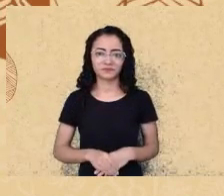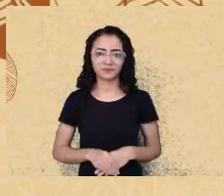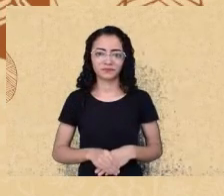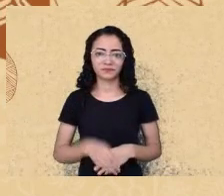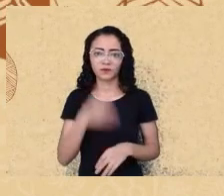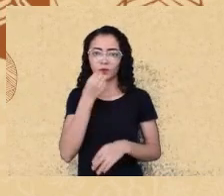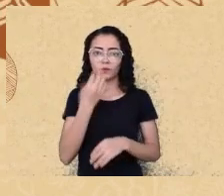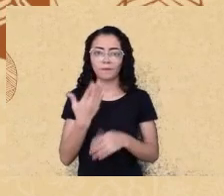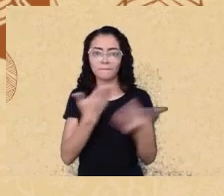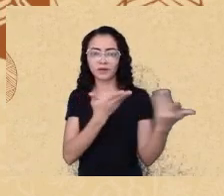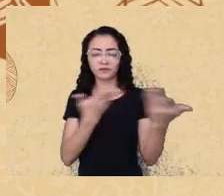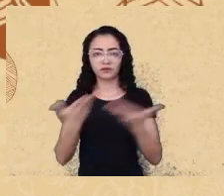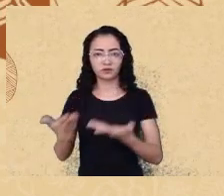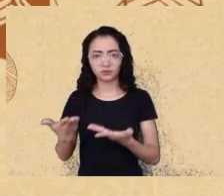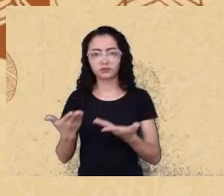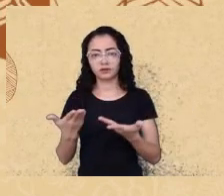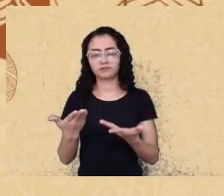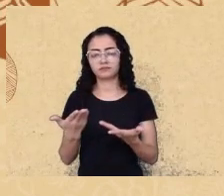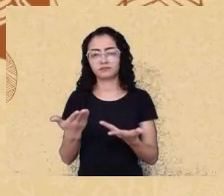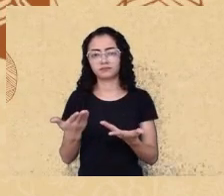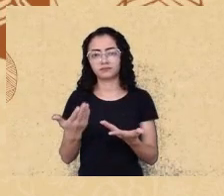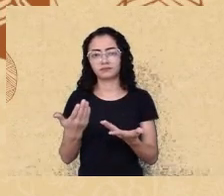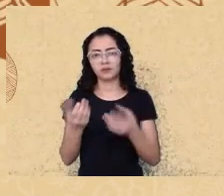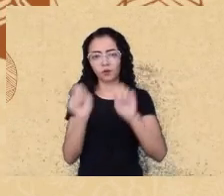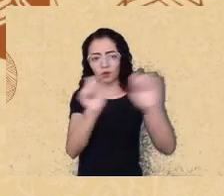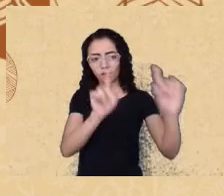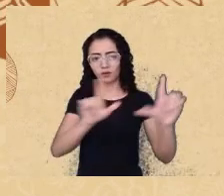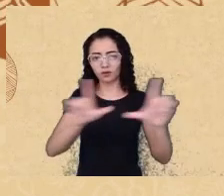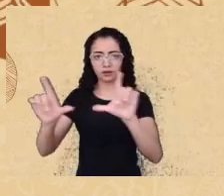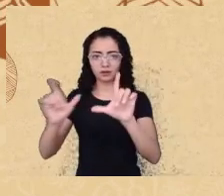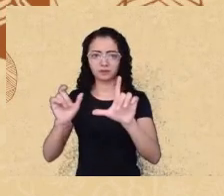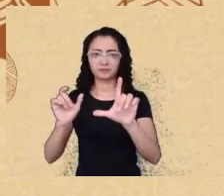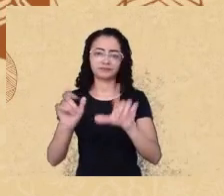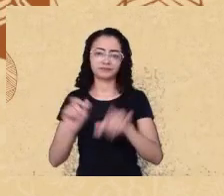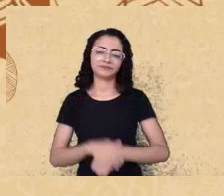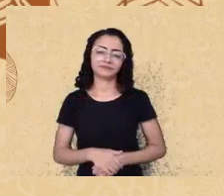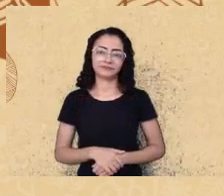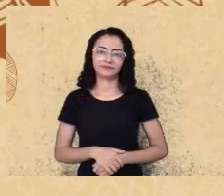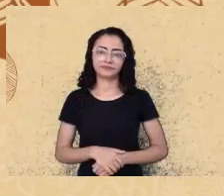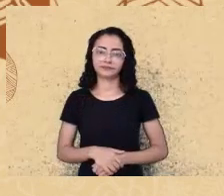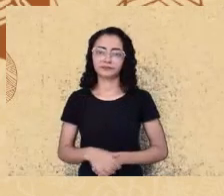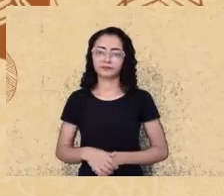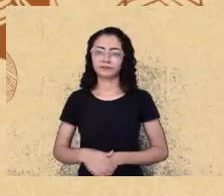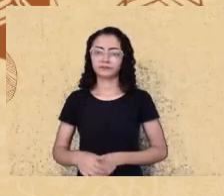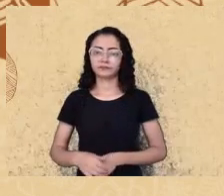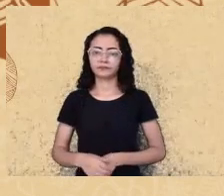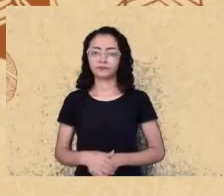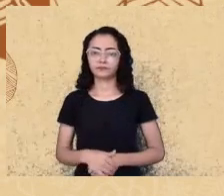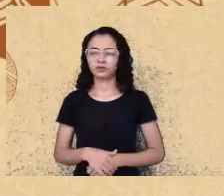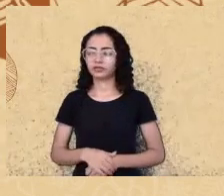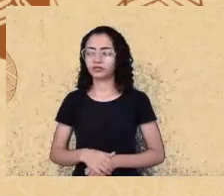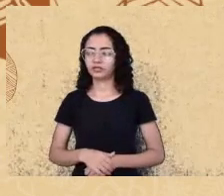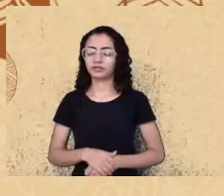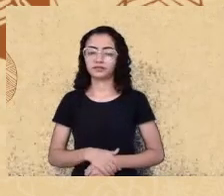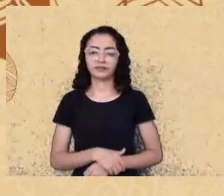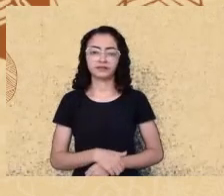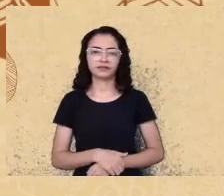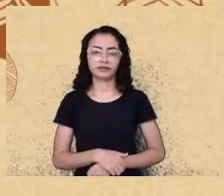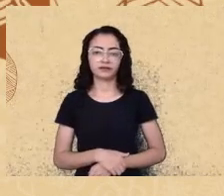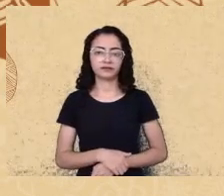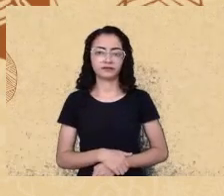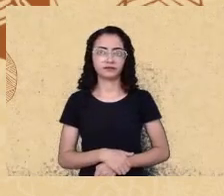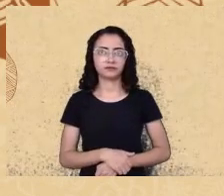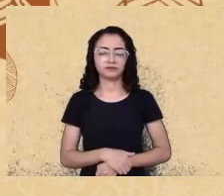que eu possa fazer o compartilhamento. Eu vou ficar